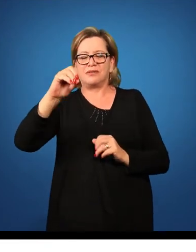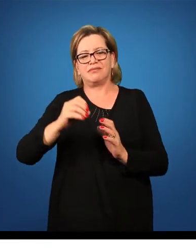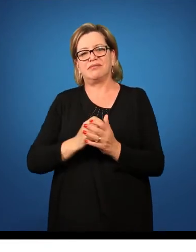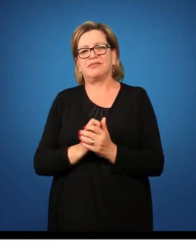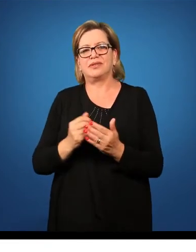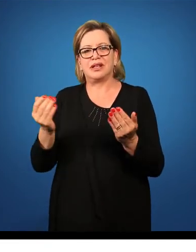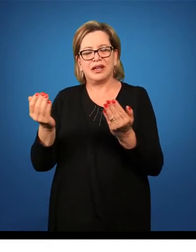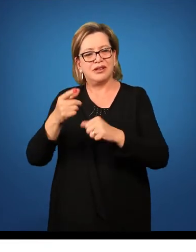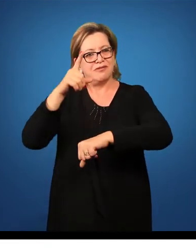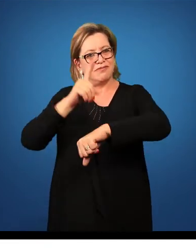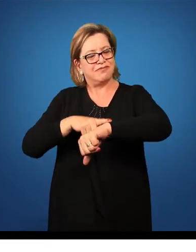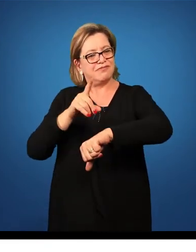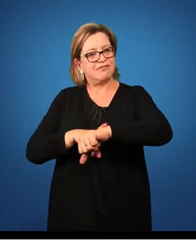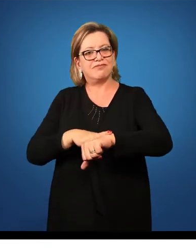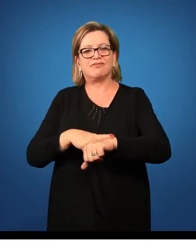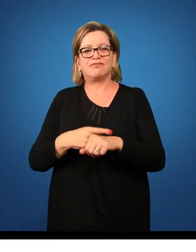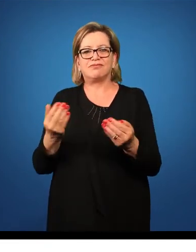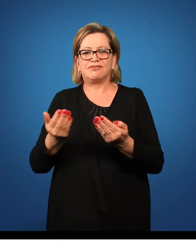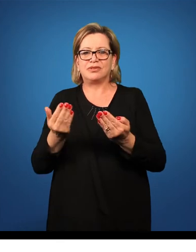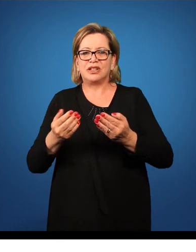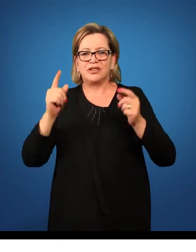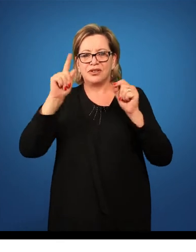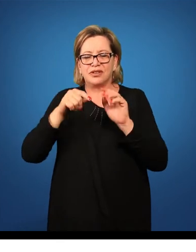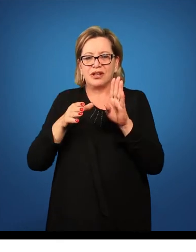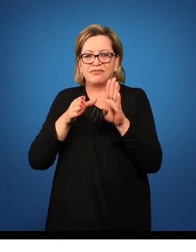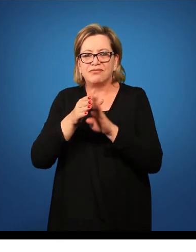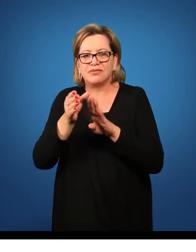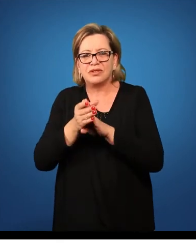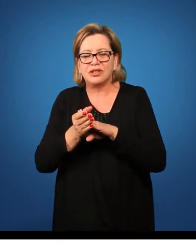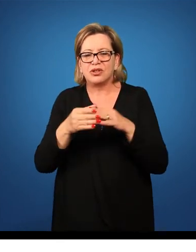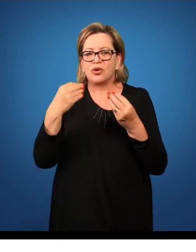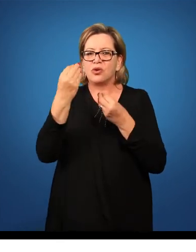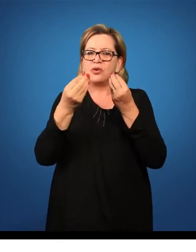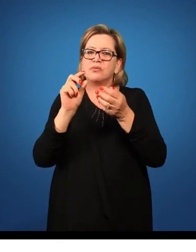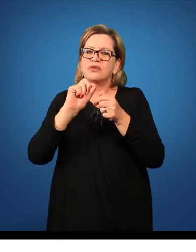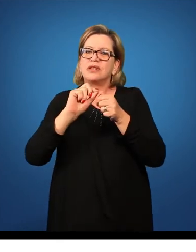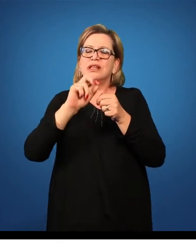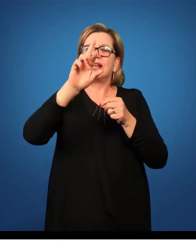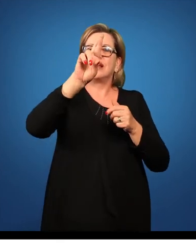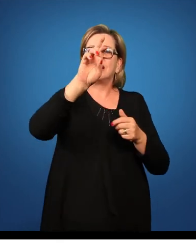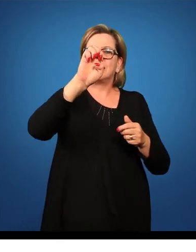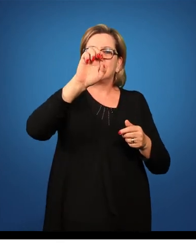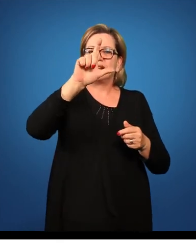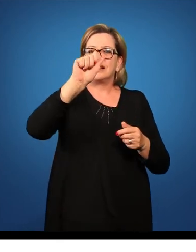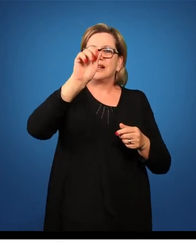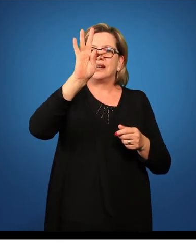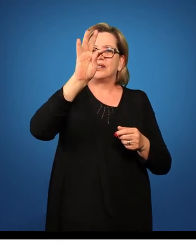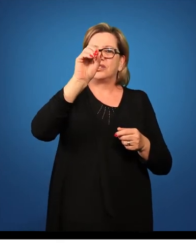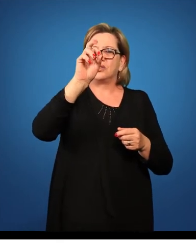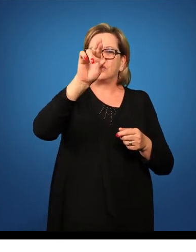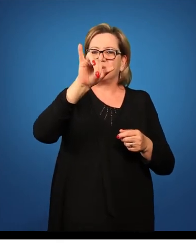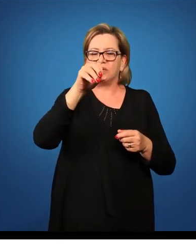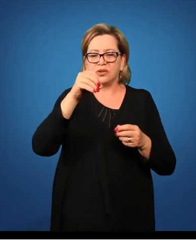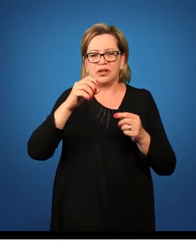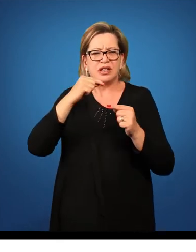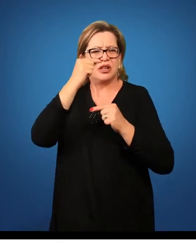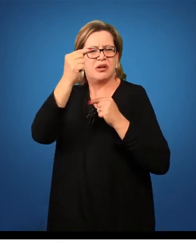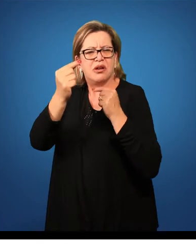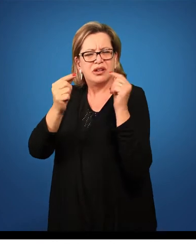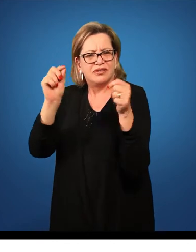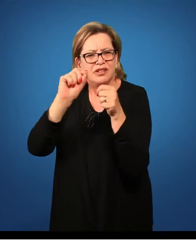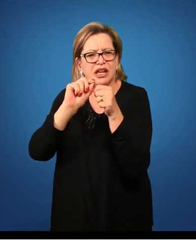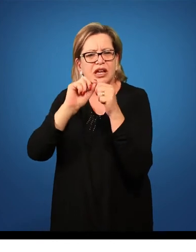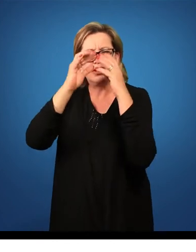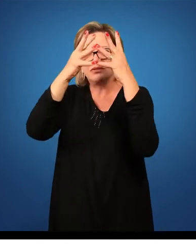Nesse momento, nós vamos trabalhar a orientação para a elaboração do relatório final. Então, após o desenvolvimento de todas as atividades que vocês